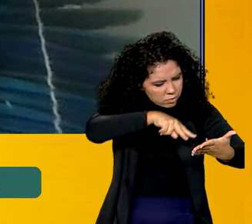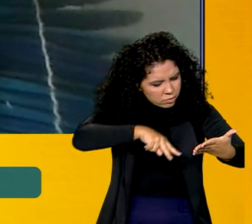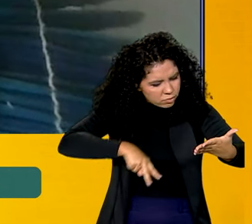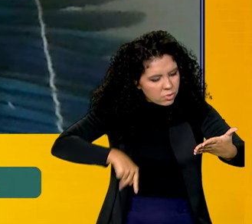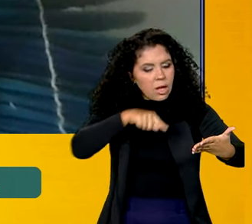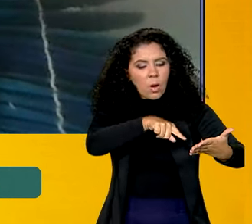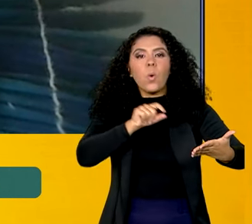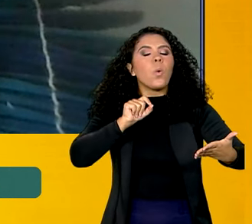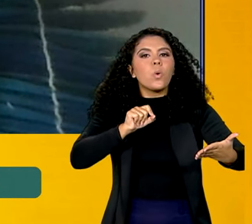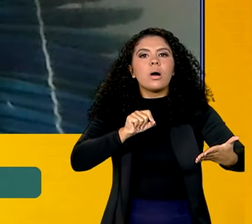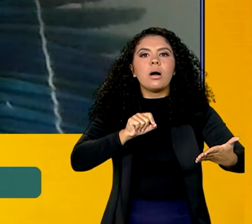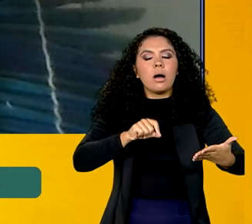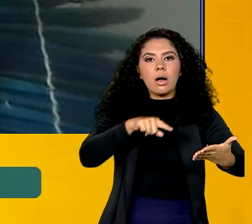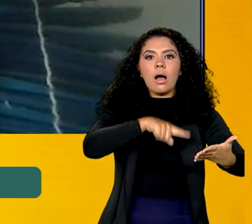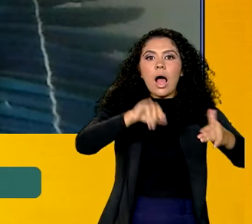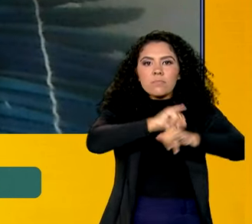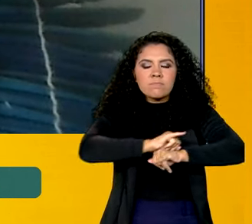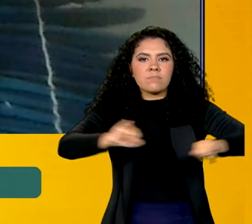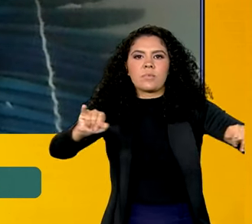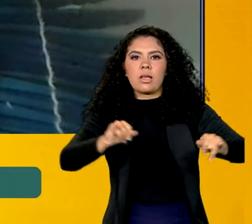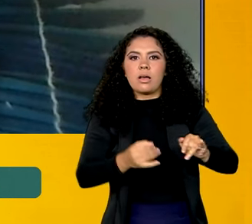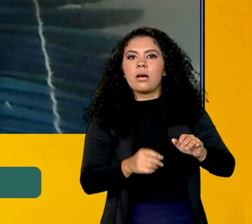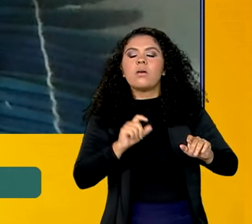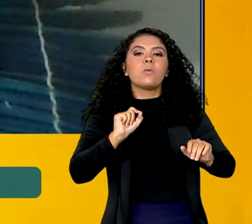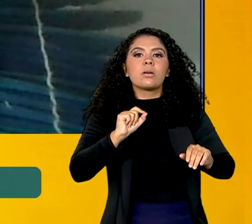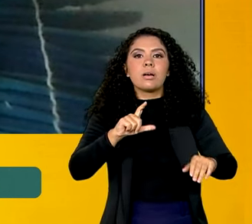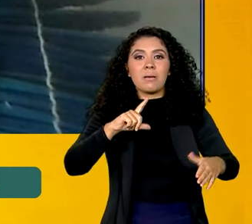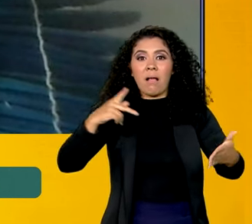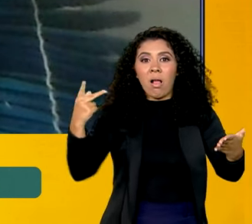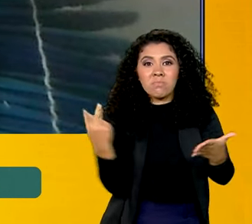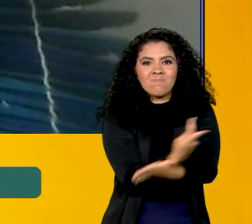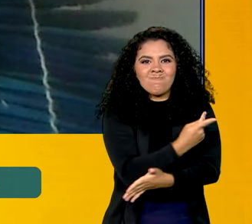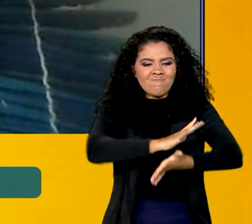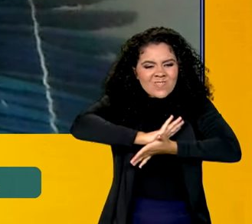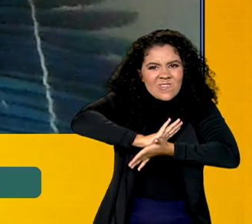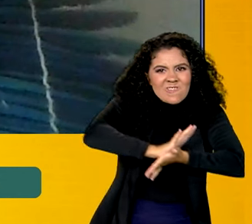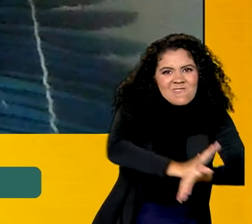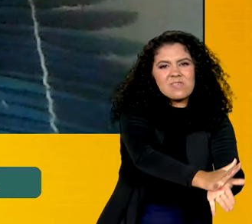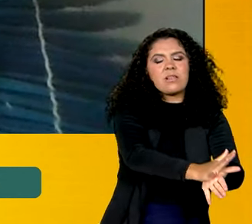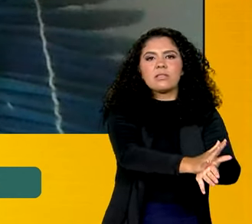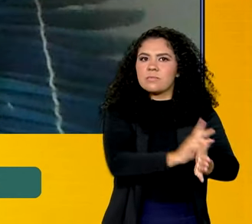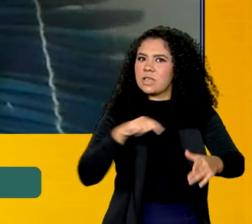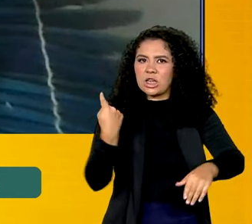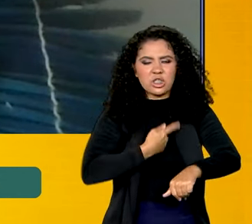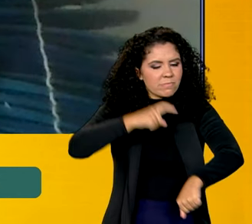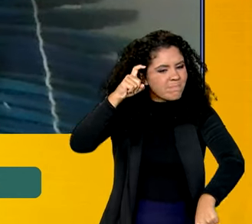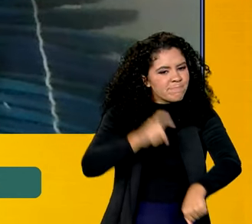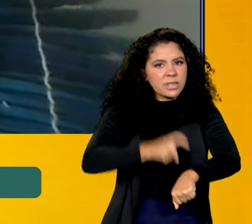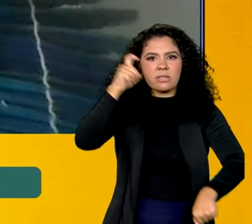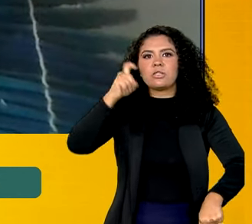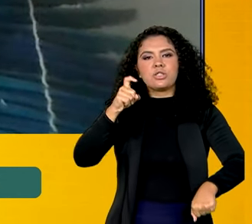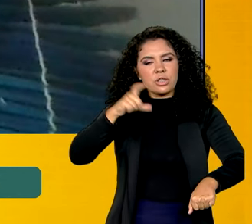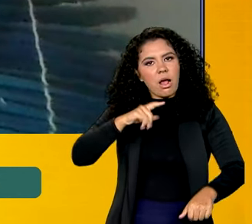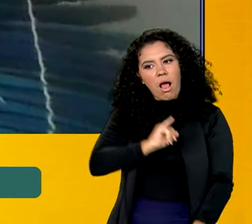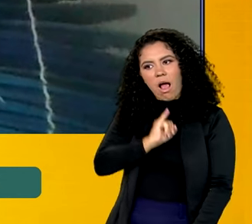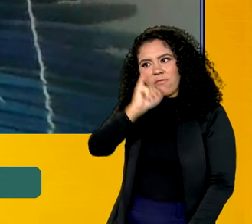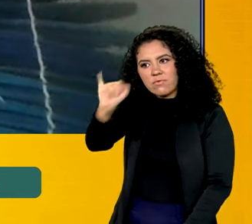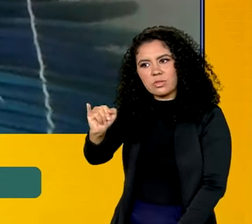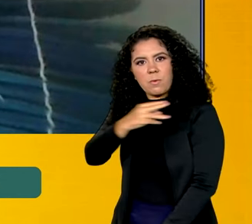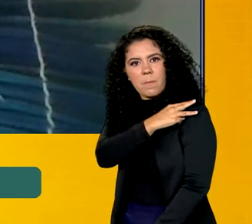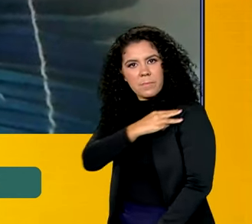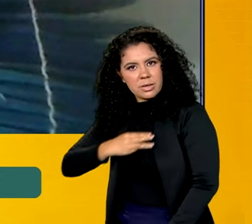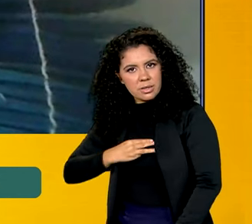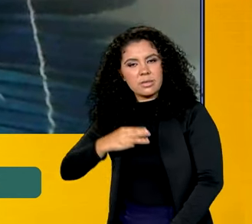anunciando um projeto de genocídio que estava em curso e imediatamente levamos ao conhecimento da ministra Anísia,